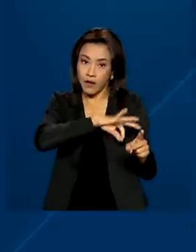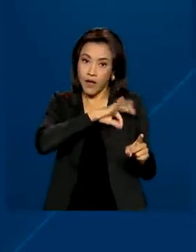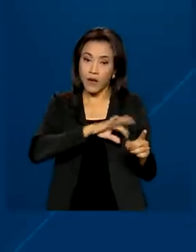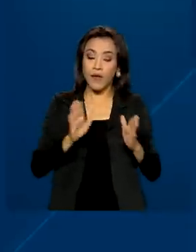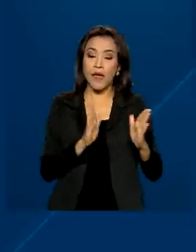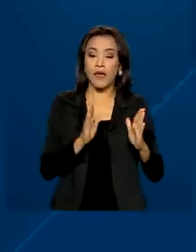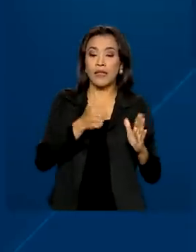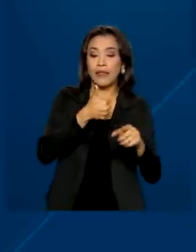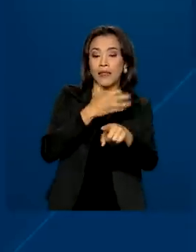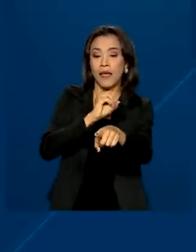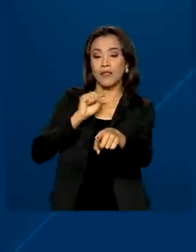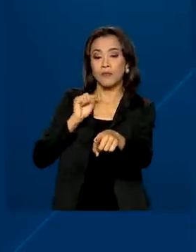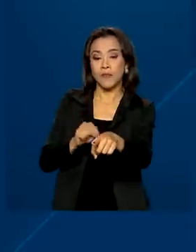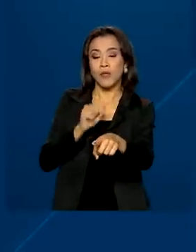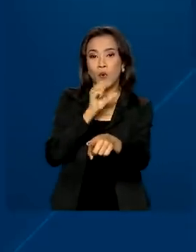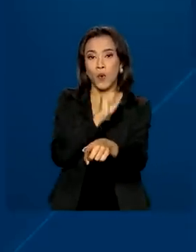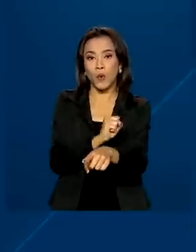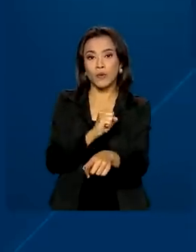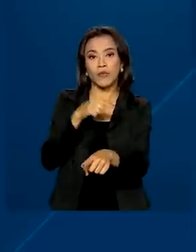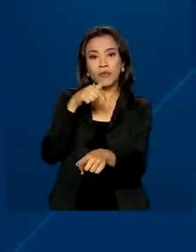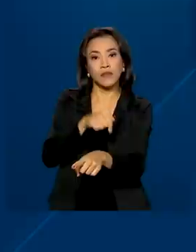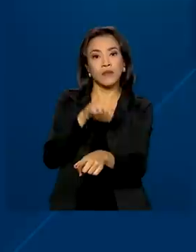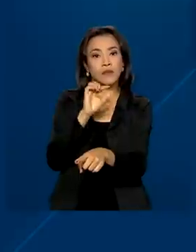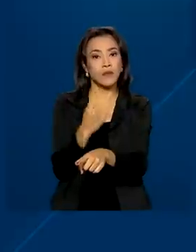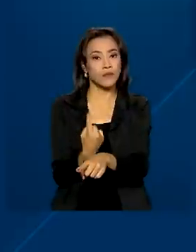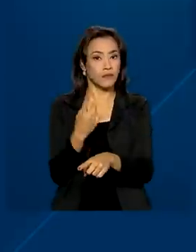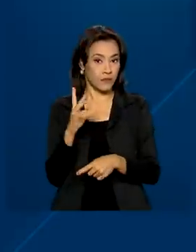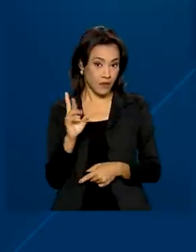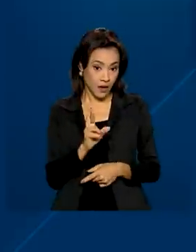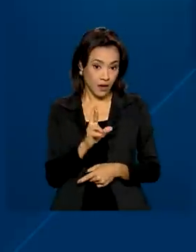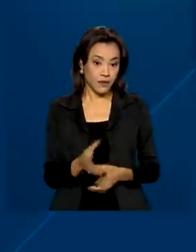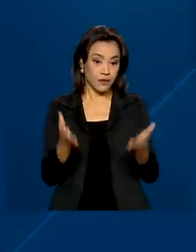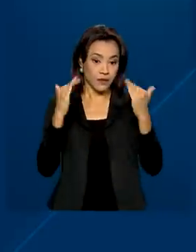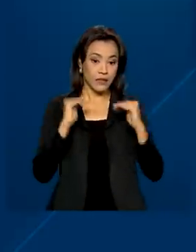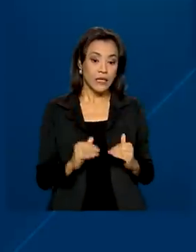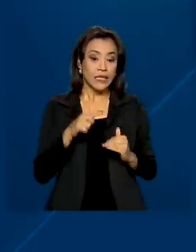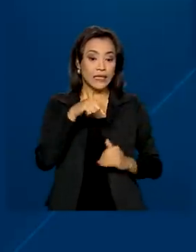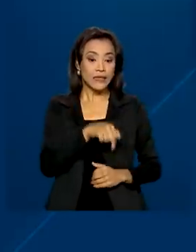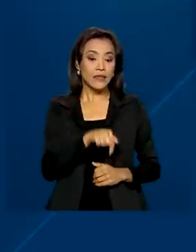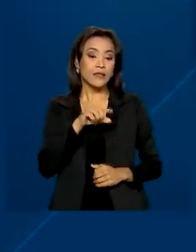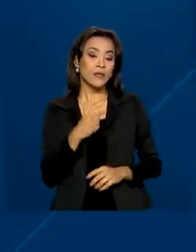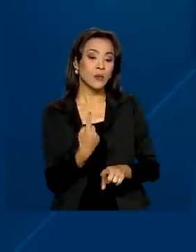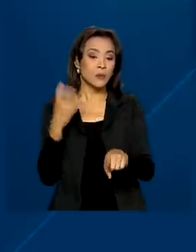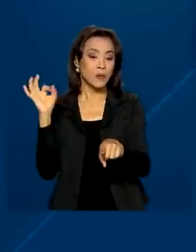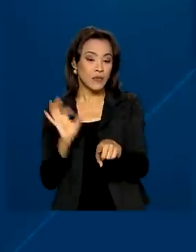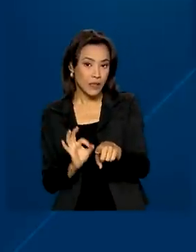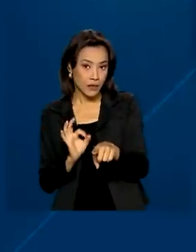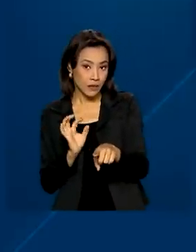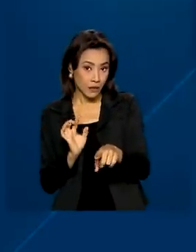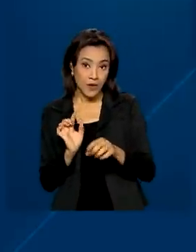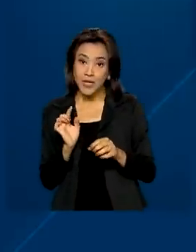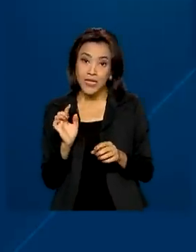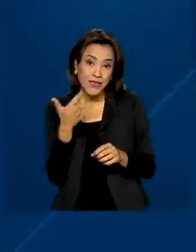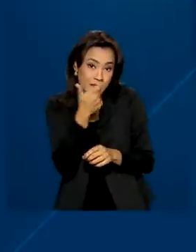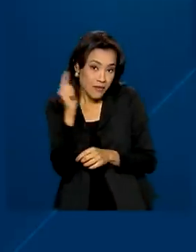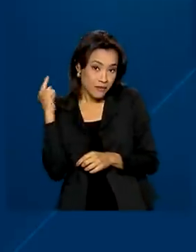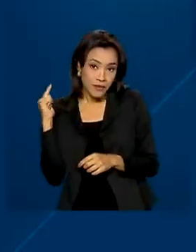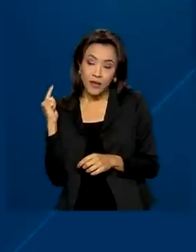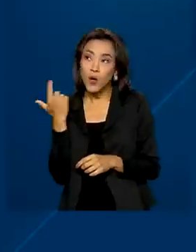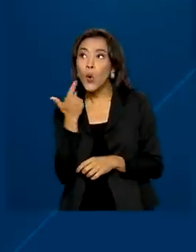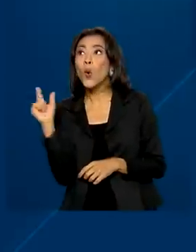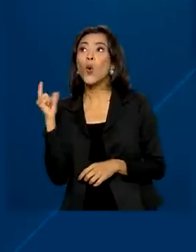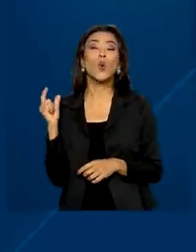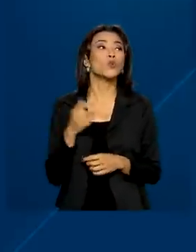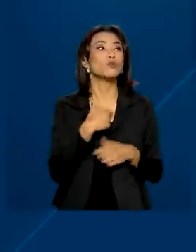a R$ 10.871. E 71% não possuem outra